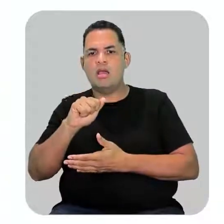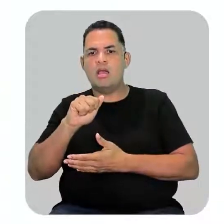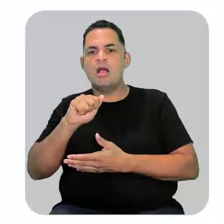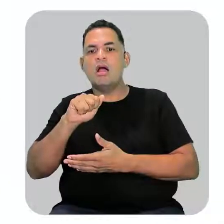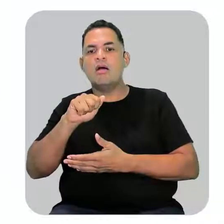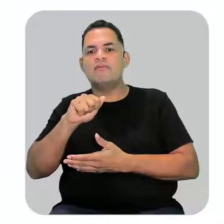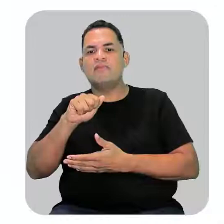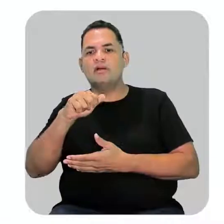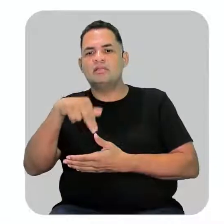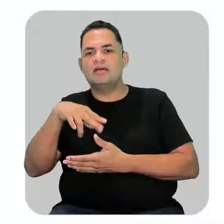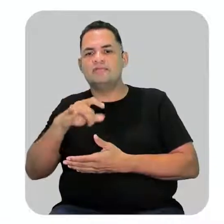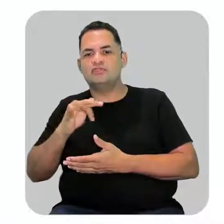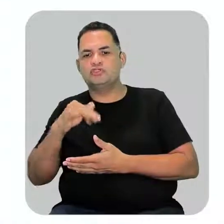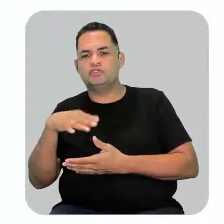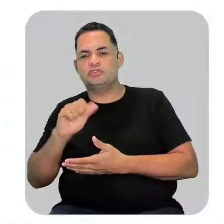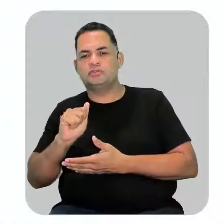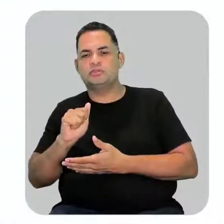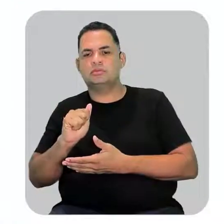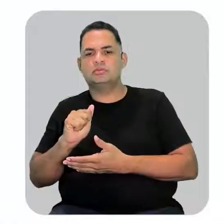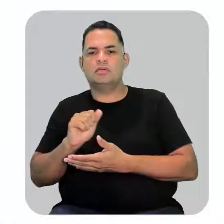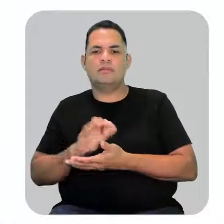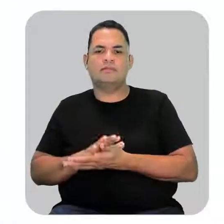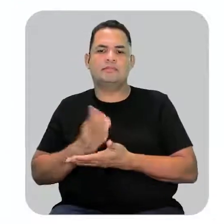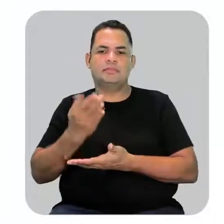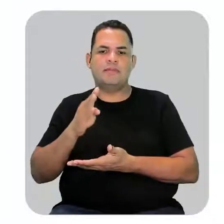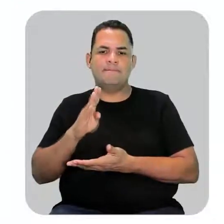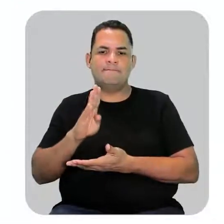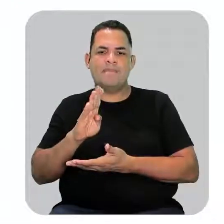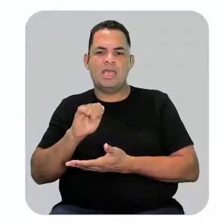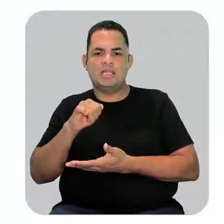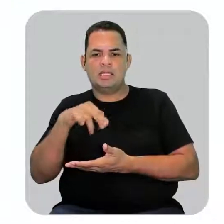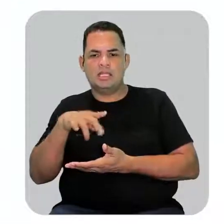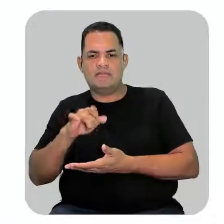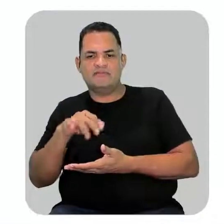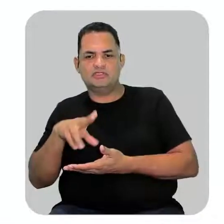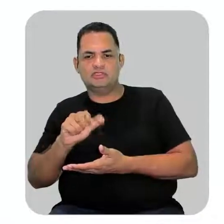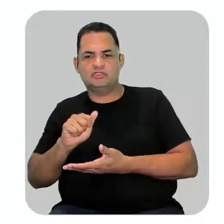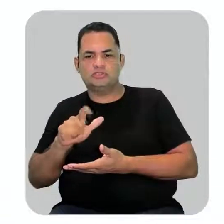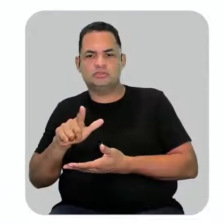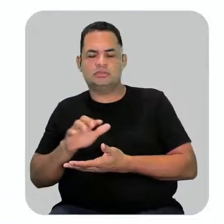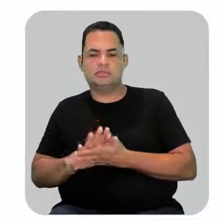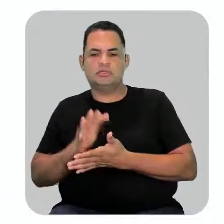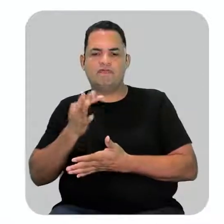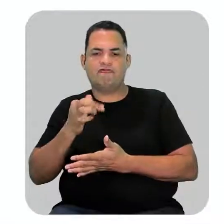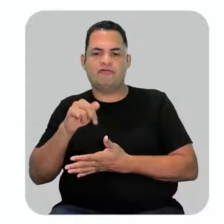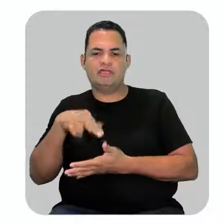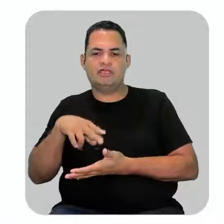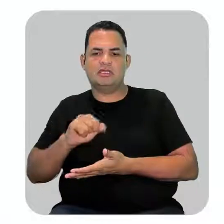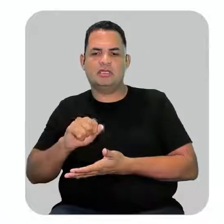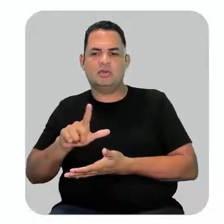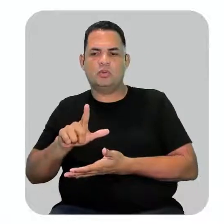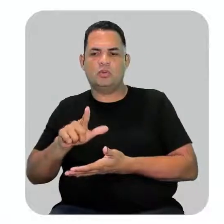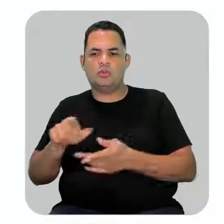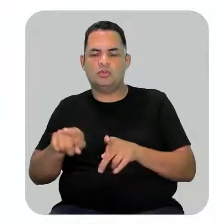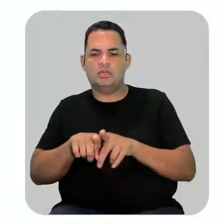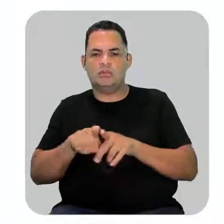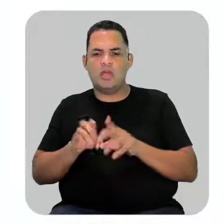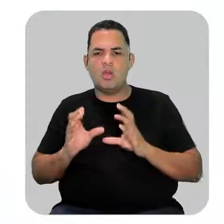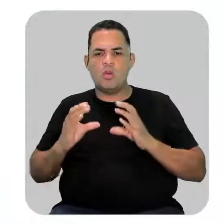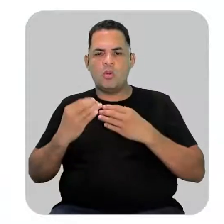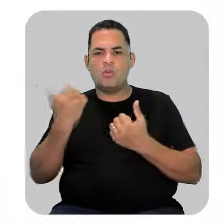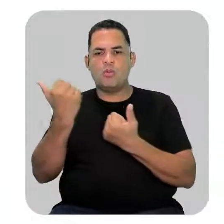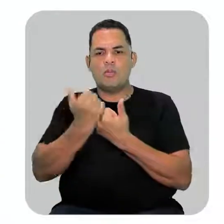uma valência livre aqui. O betanaftil. E nós temos o fenil, que são também grupos